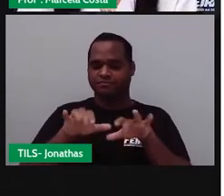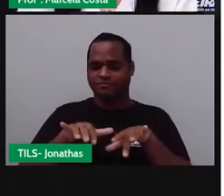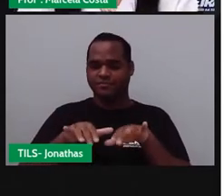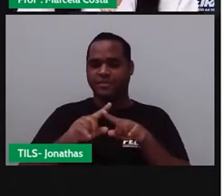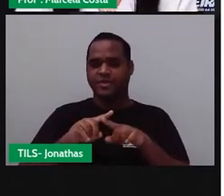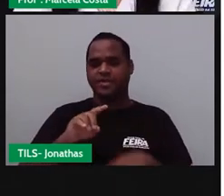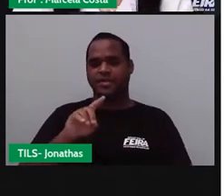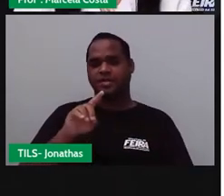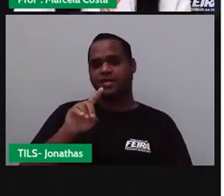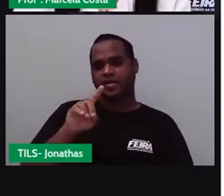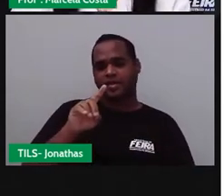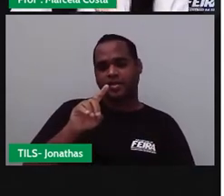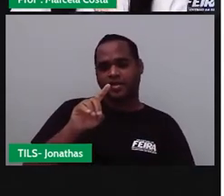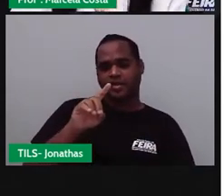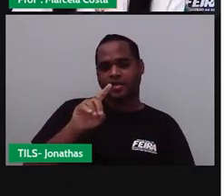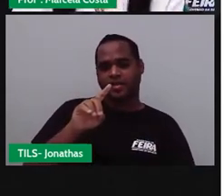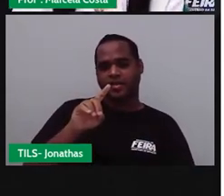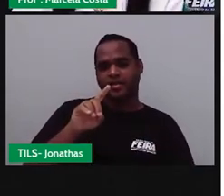Consultoria.